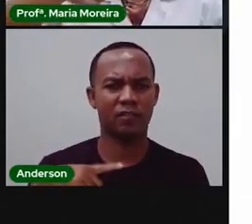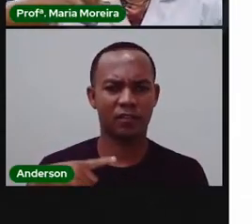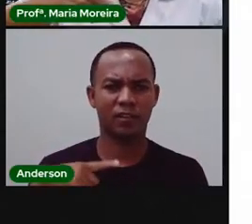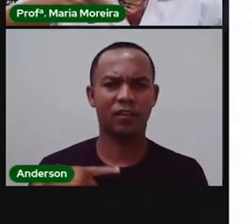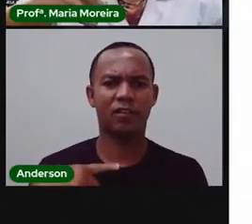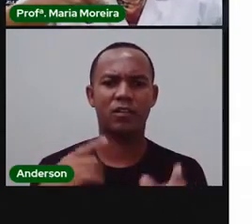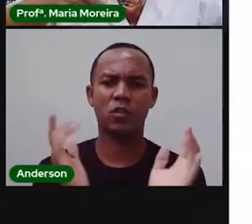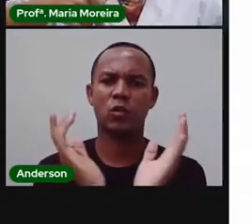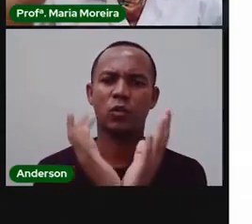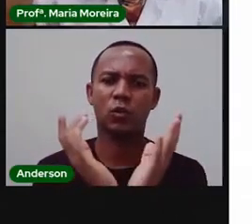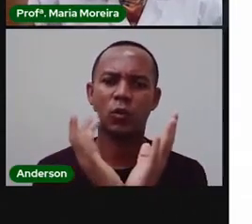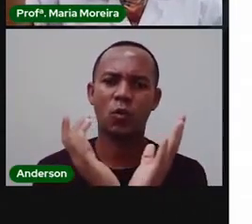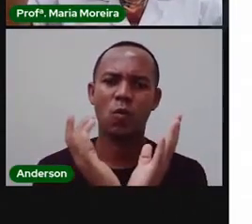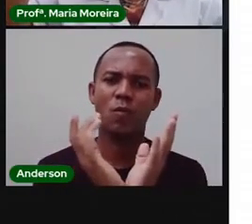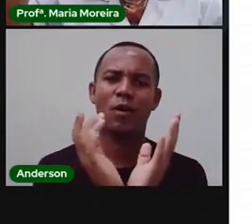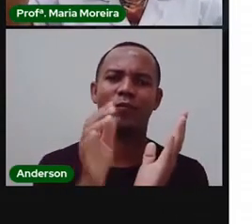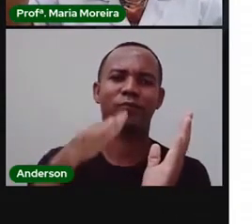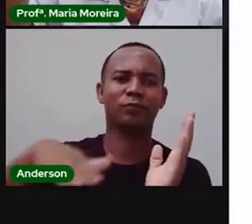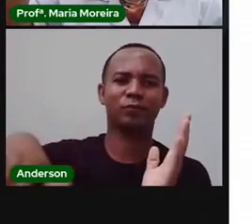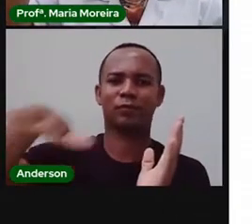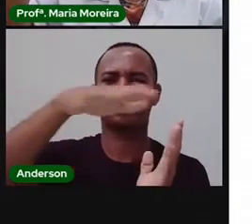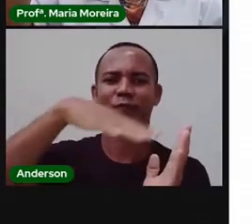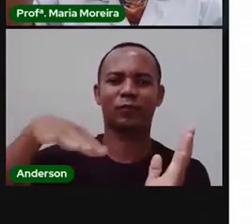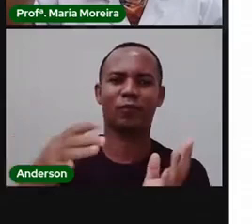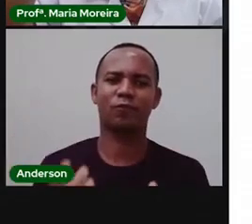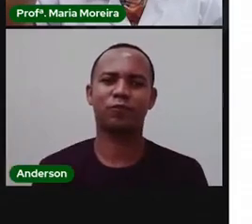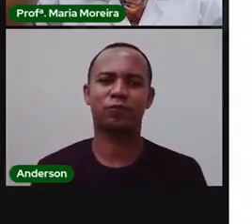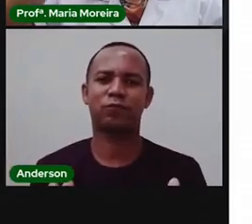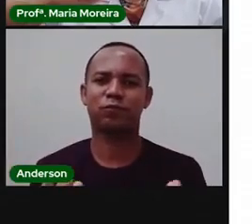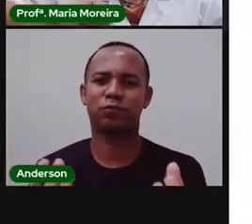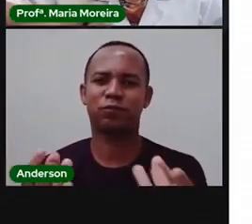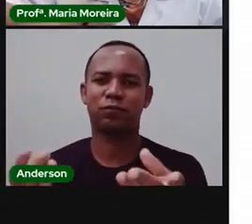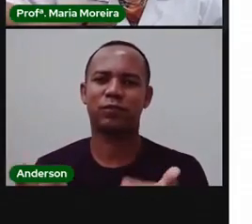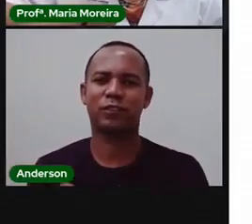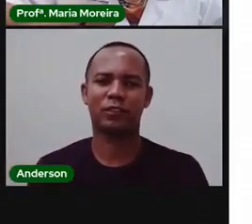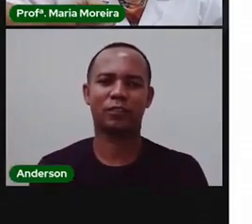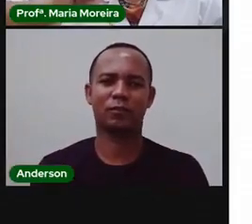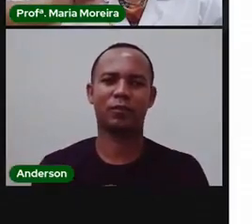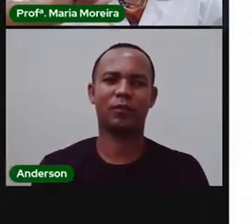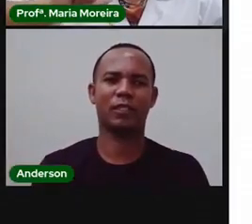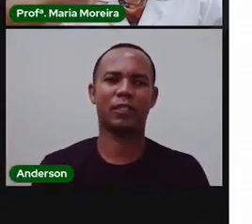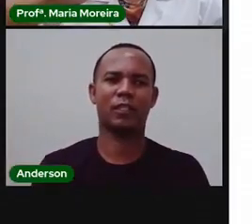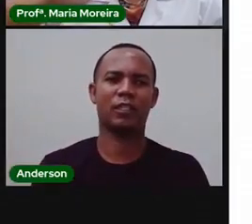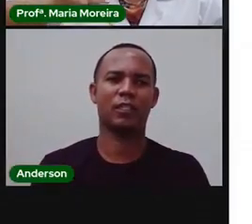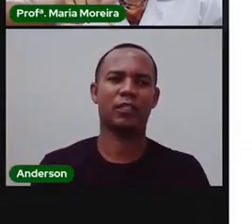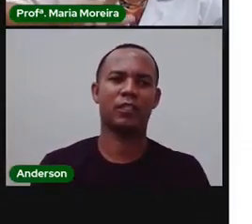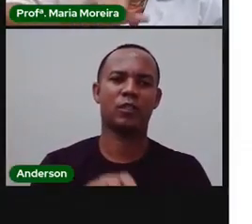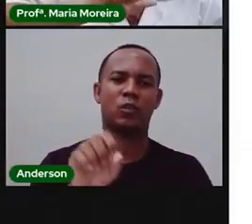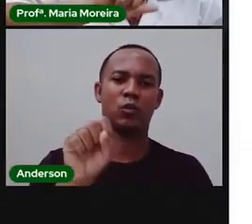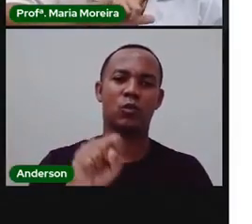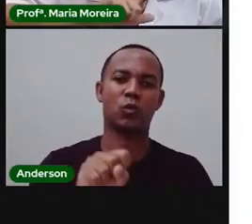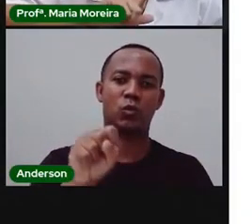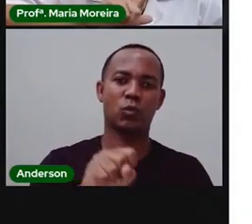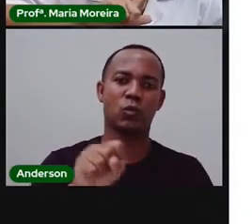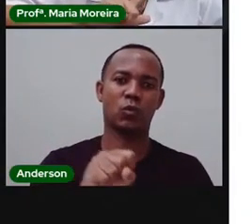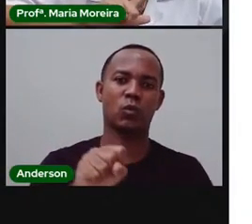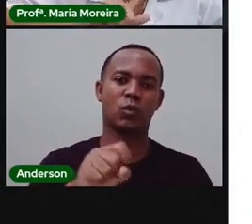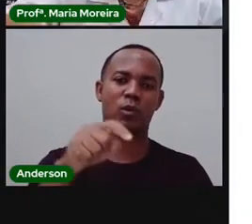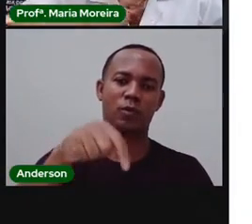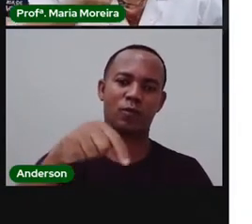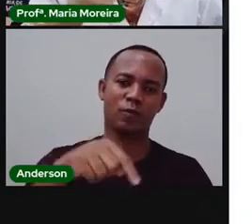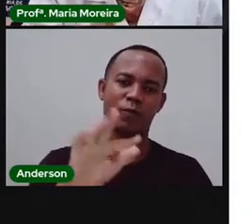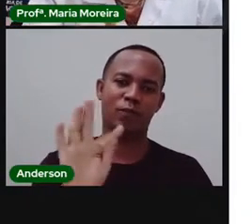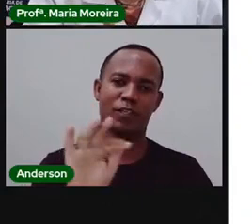Tomba que você acaba passando. E também lá fica o quê? O norte ou sul da cidade, o sul. A gente falou isso na aula